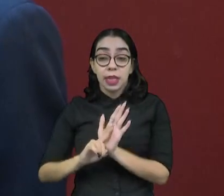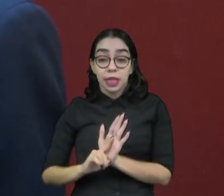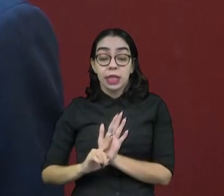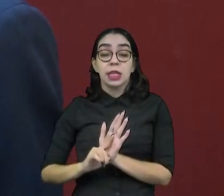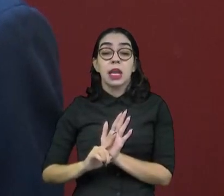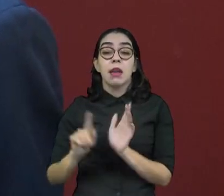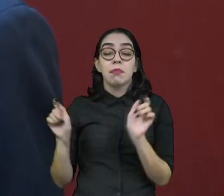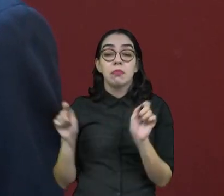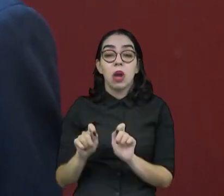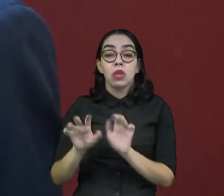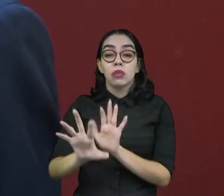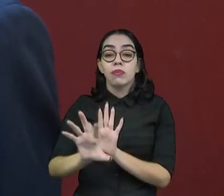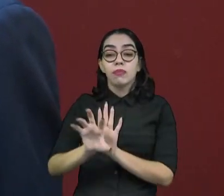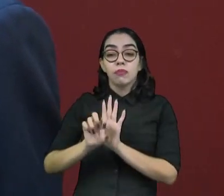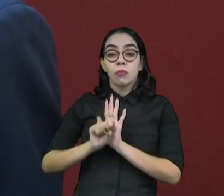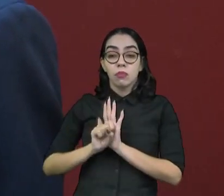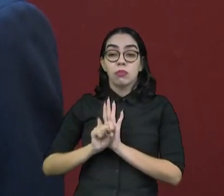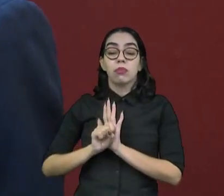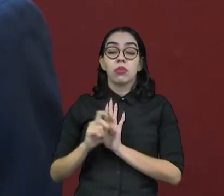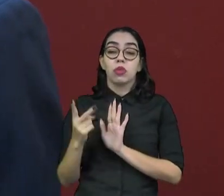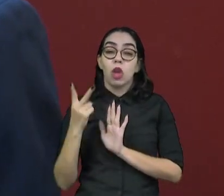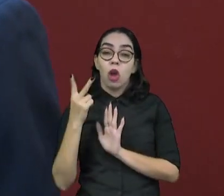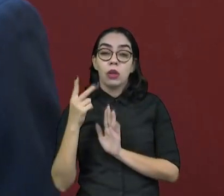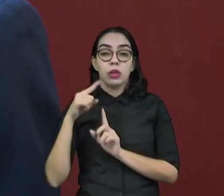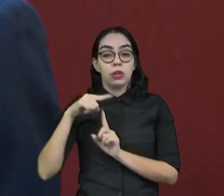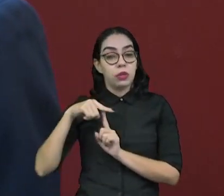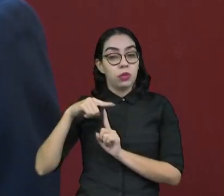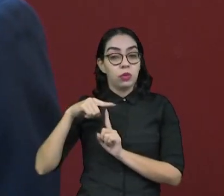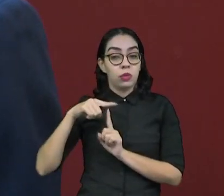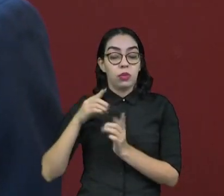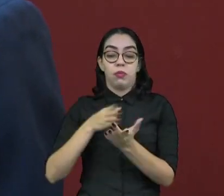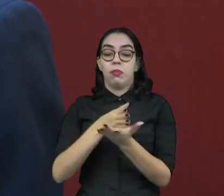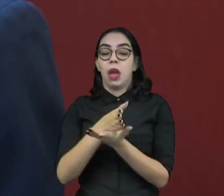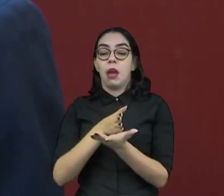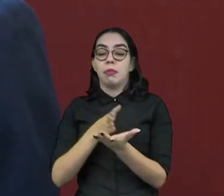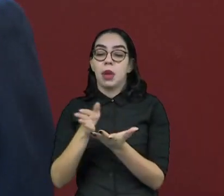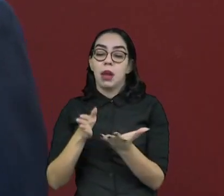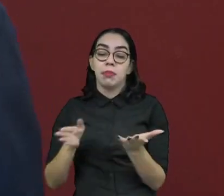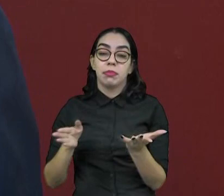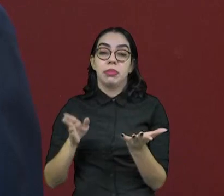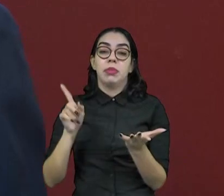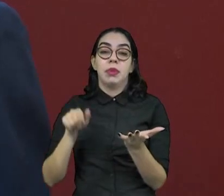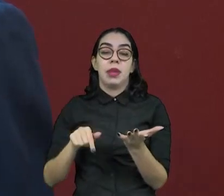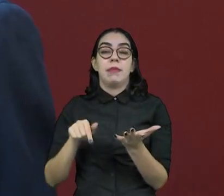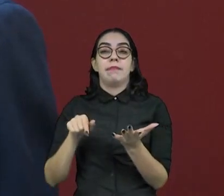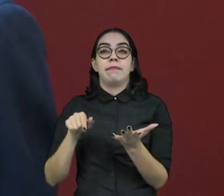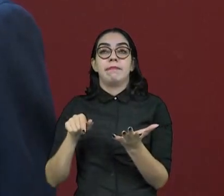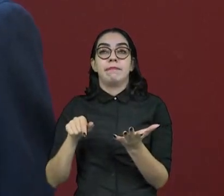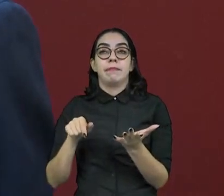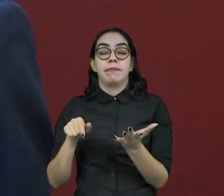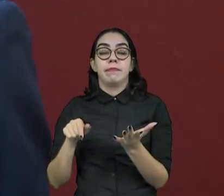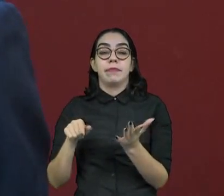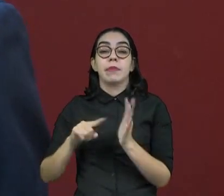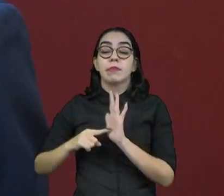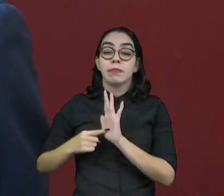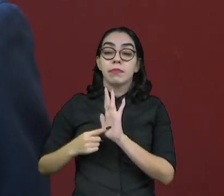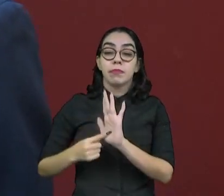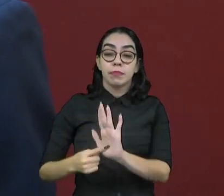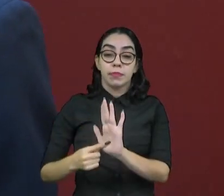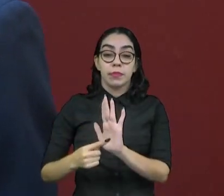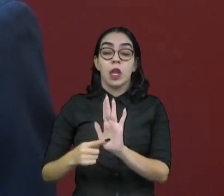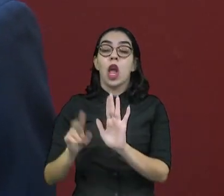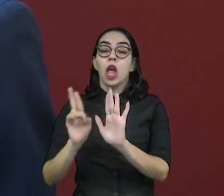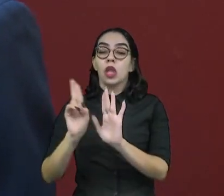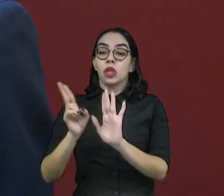gente mensurar a intenção de voto numa pesquisa de opinião pública. A forma estimulada, que é quando eu apresento ao eleitor os